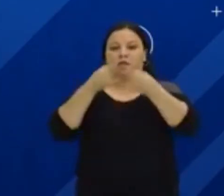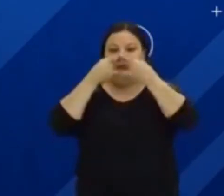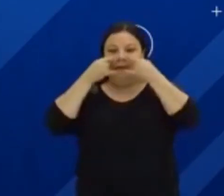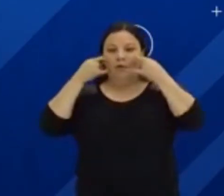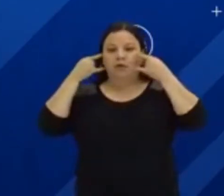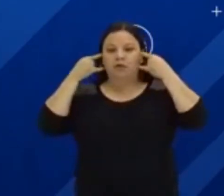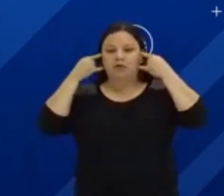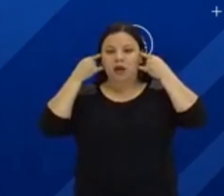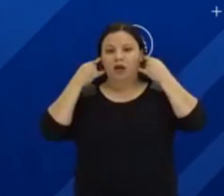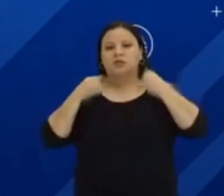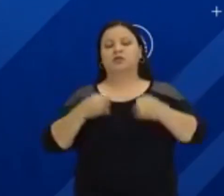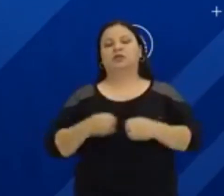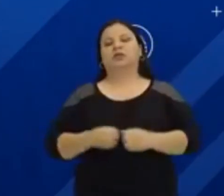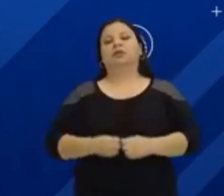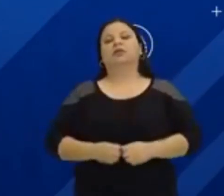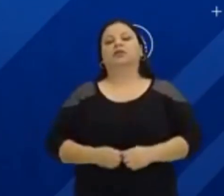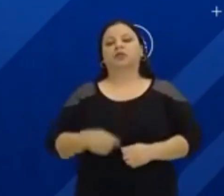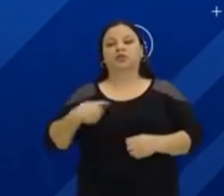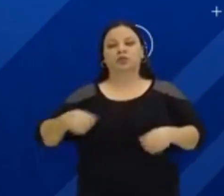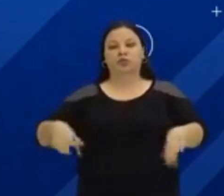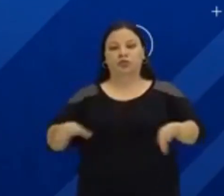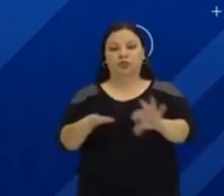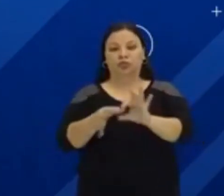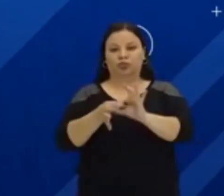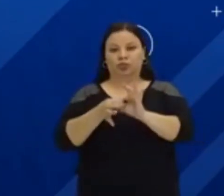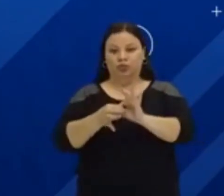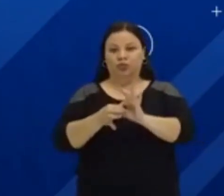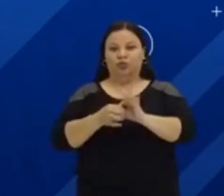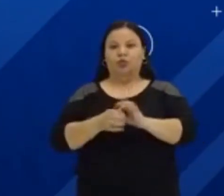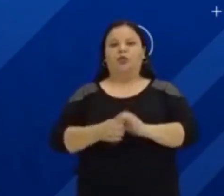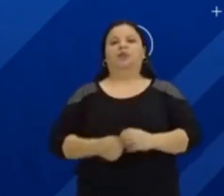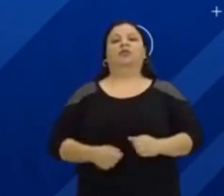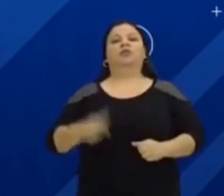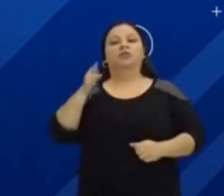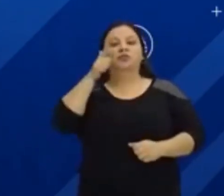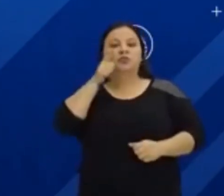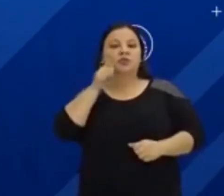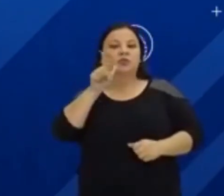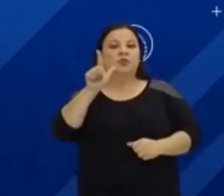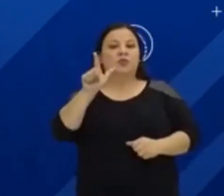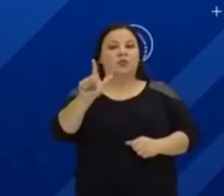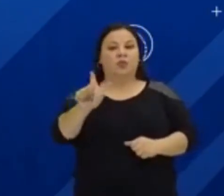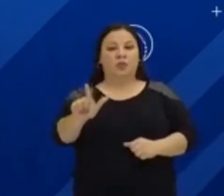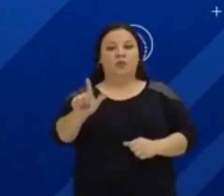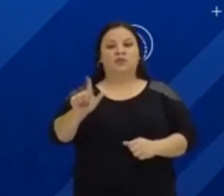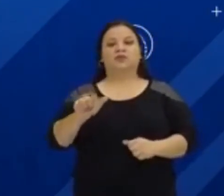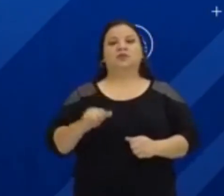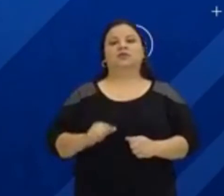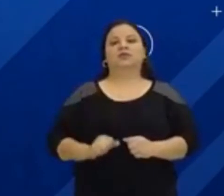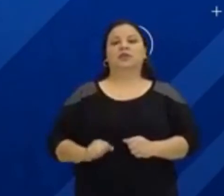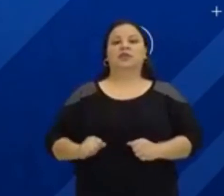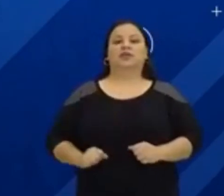superar essa pandemia. E você quer uma dica? Cuide da sua saúde mental. Para evitar pensar situações